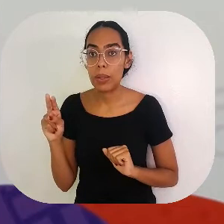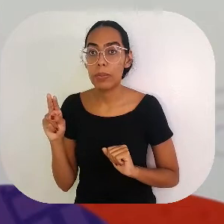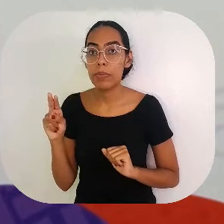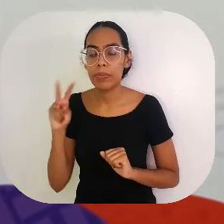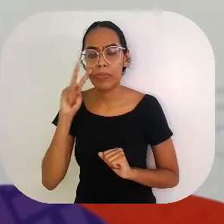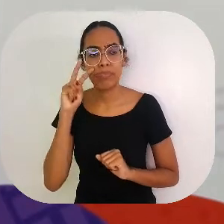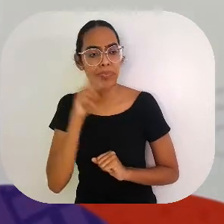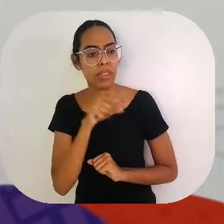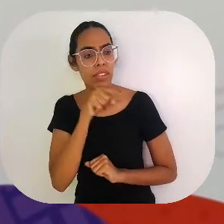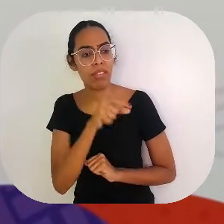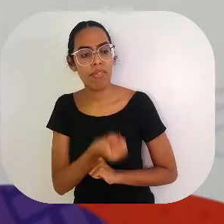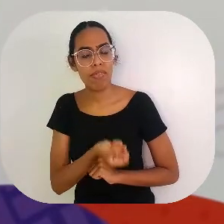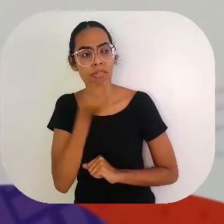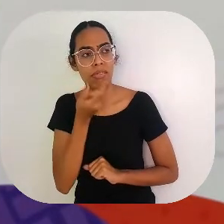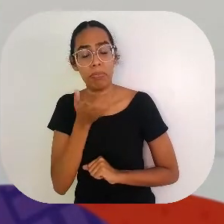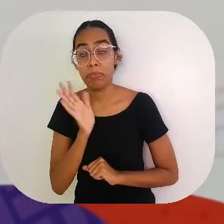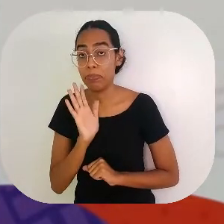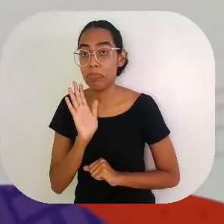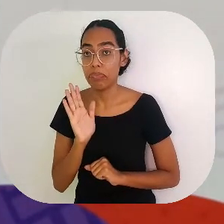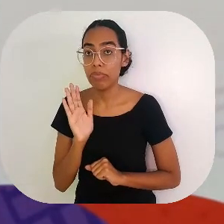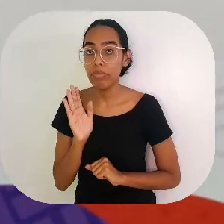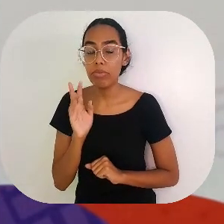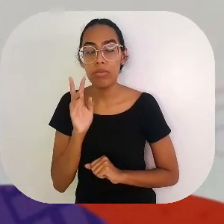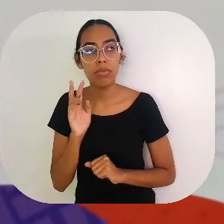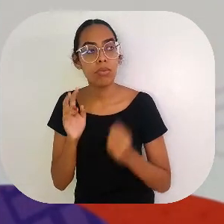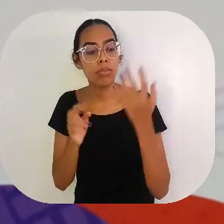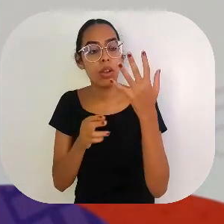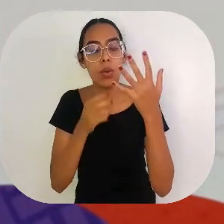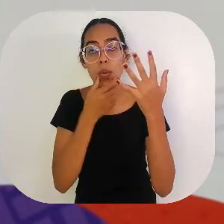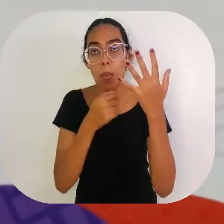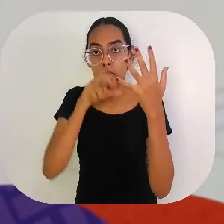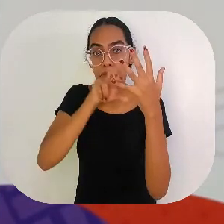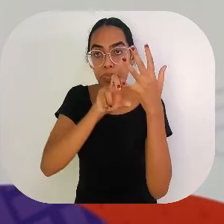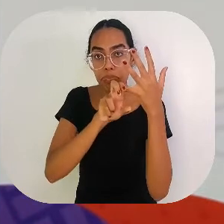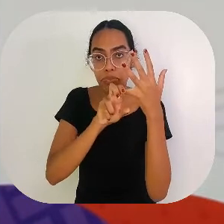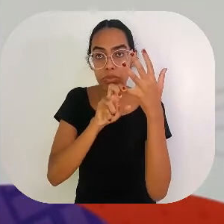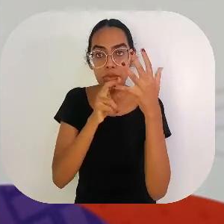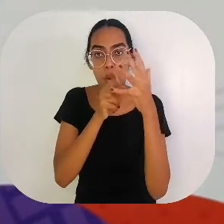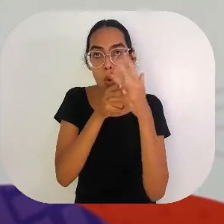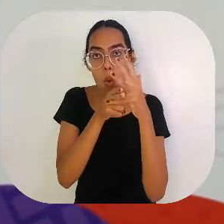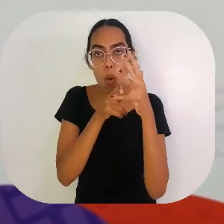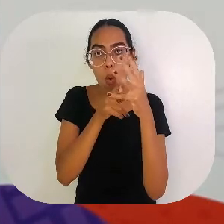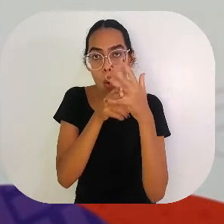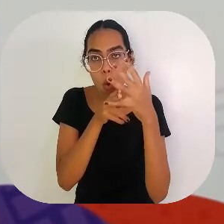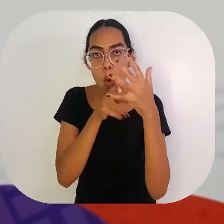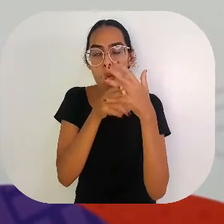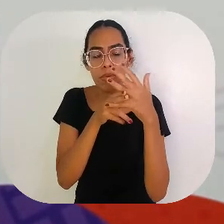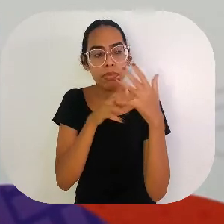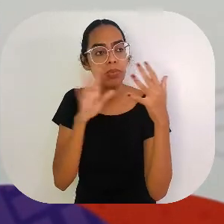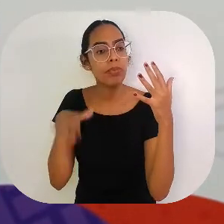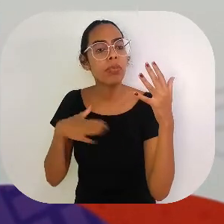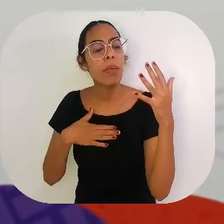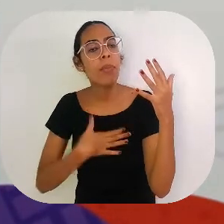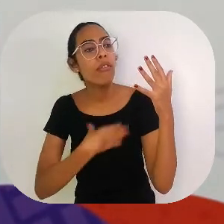arrumação. Ele chegou perto do moço e disse assim, Meu filho, você está aí